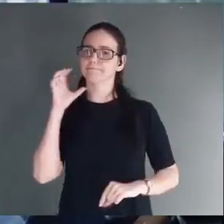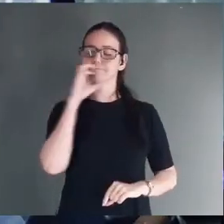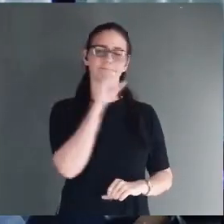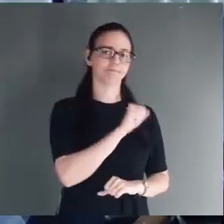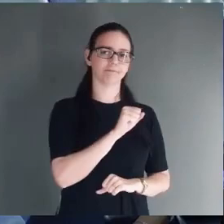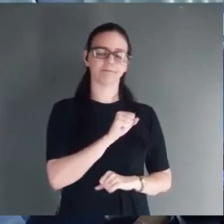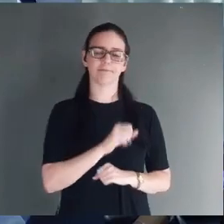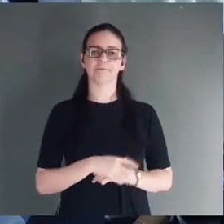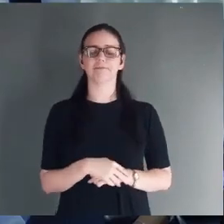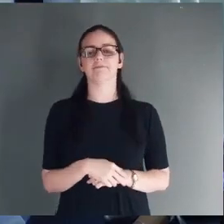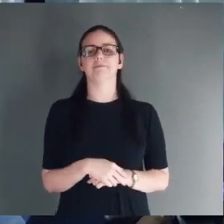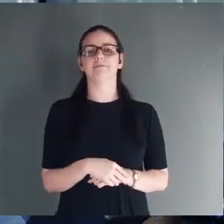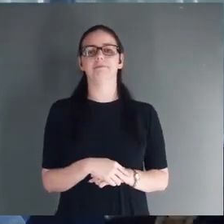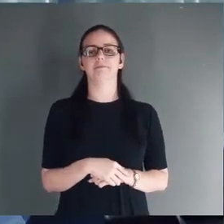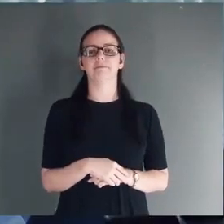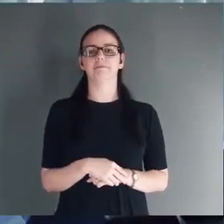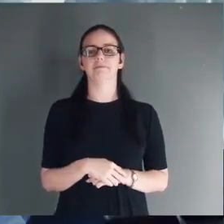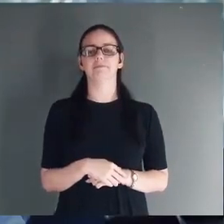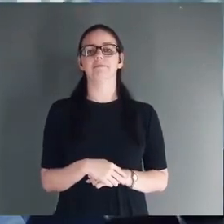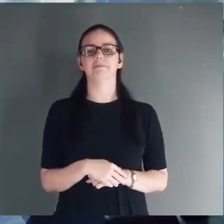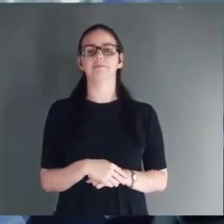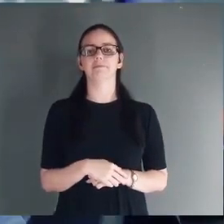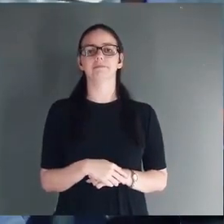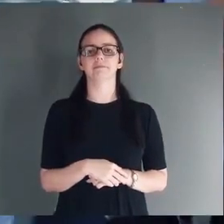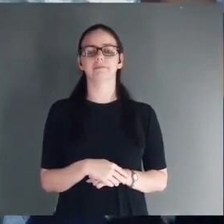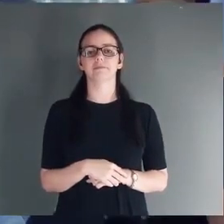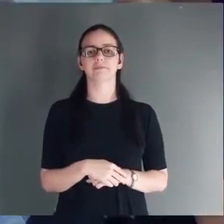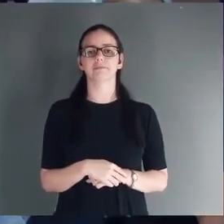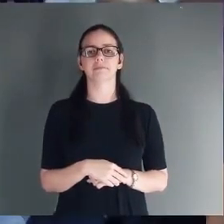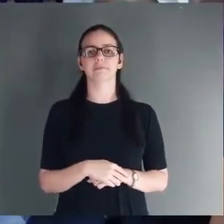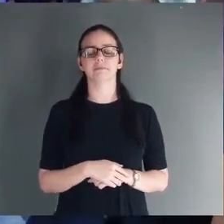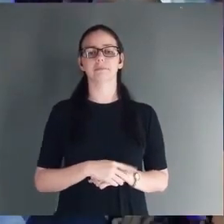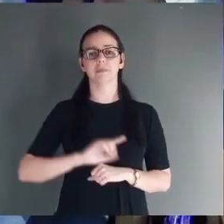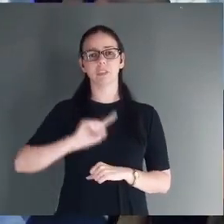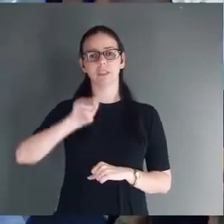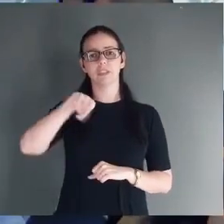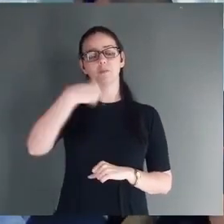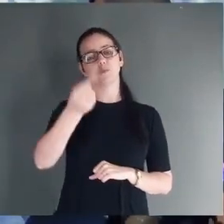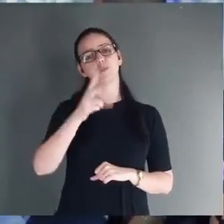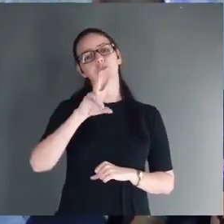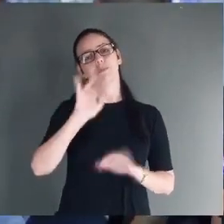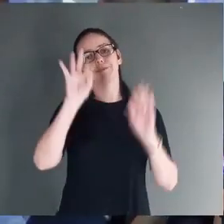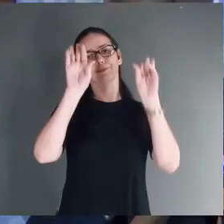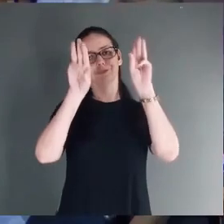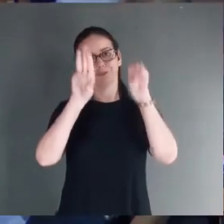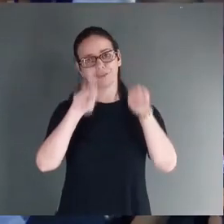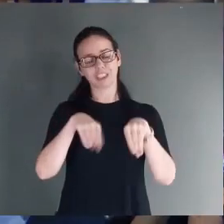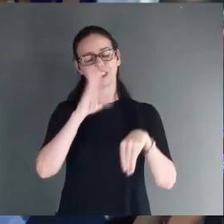bem rápida, e nós vamos estar, logo após, terminando essa noite.